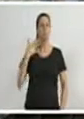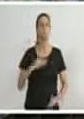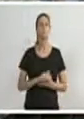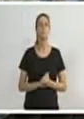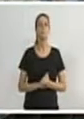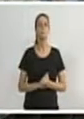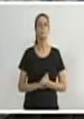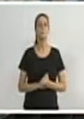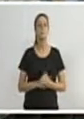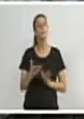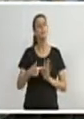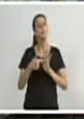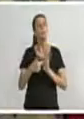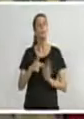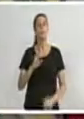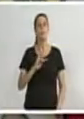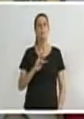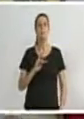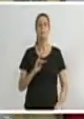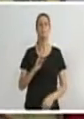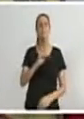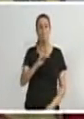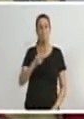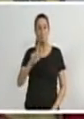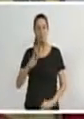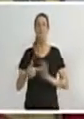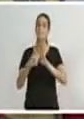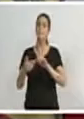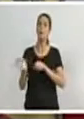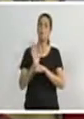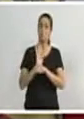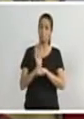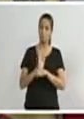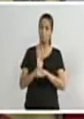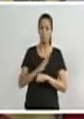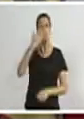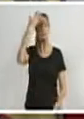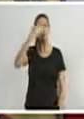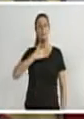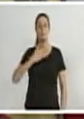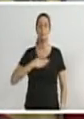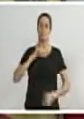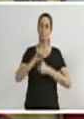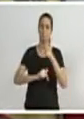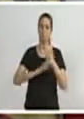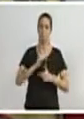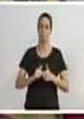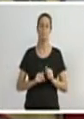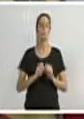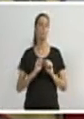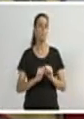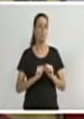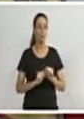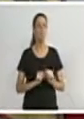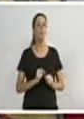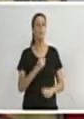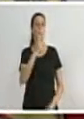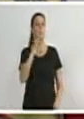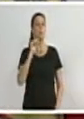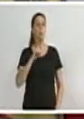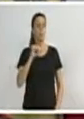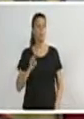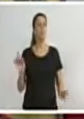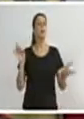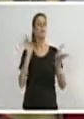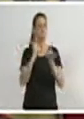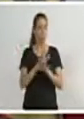Eu queria que a TVL mostrasse um vídeo lá. Um pouquinho do meu trabalho, a prestação de conta de um pouquinho do meu trabalho. Mais um minuto, então, é o tempo do